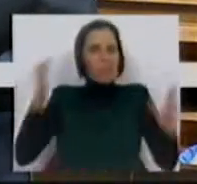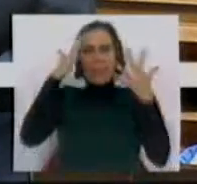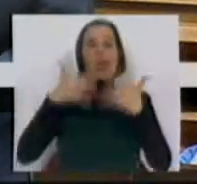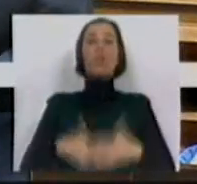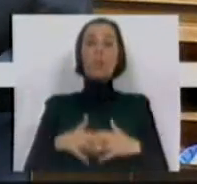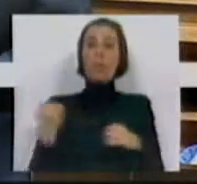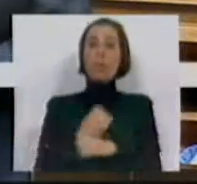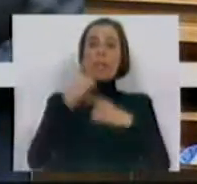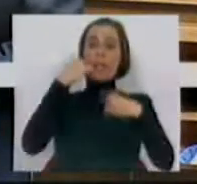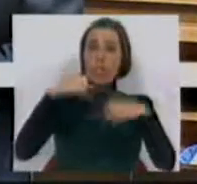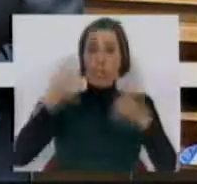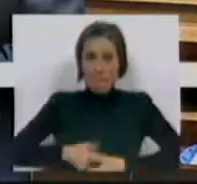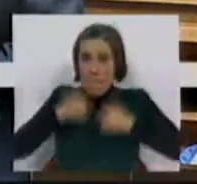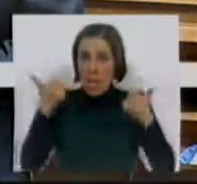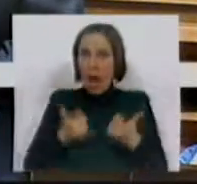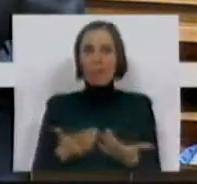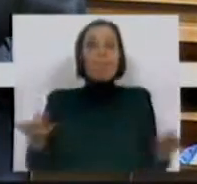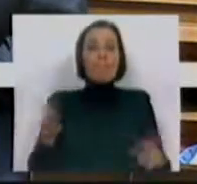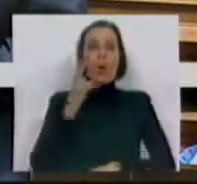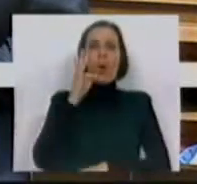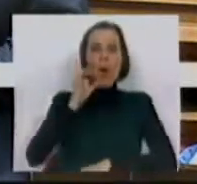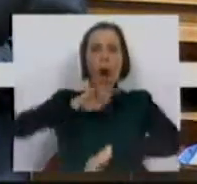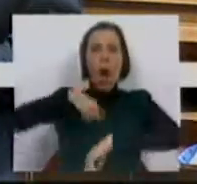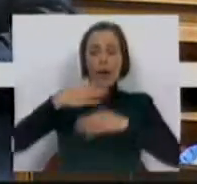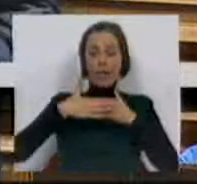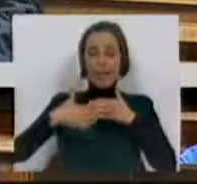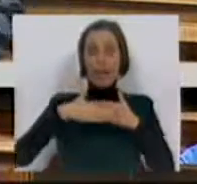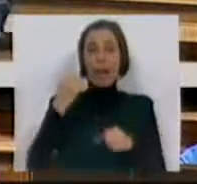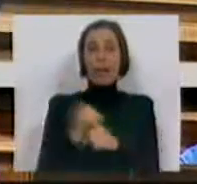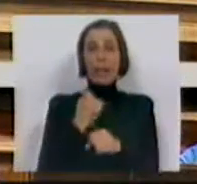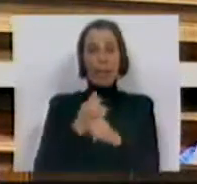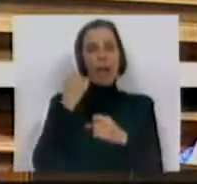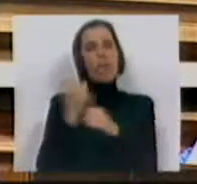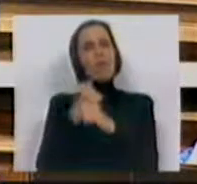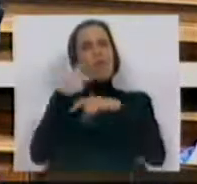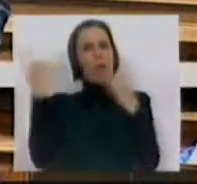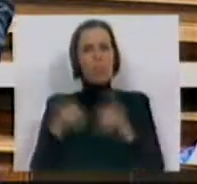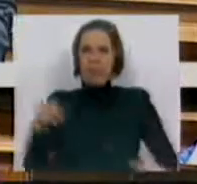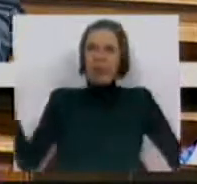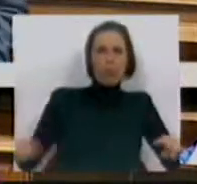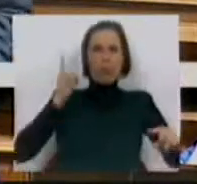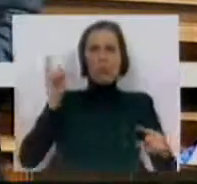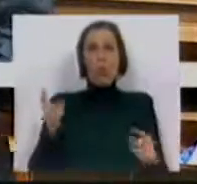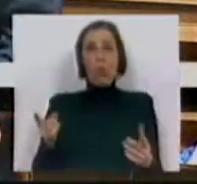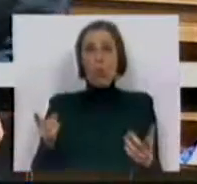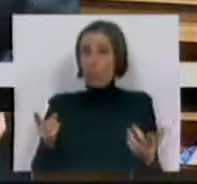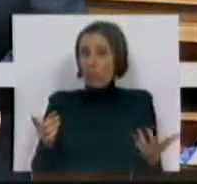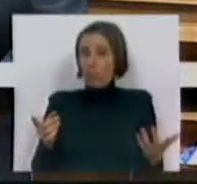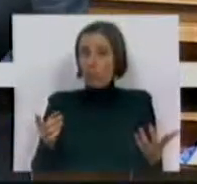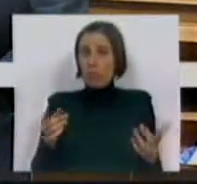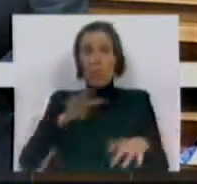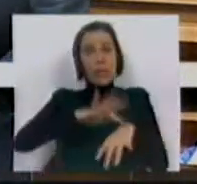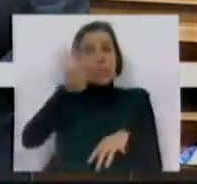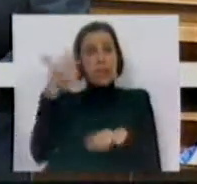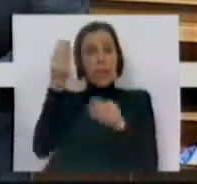dúvidas que o serviço público melhora. 40 horas semanais de trabalho na função pública não são mais, ou